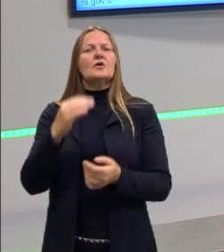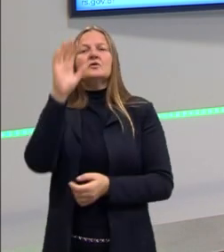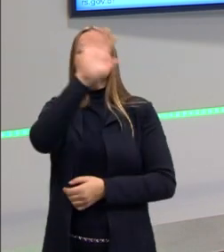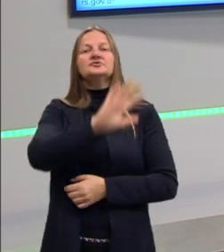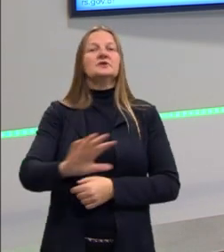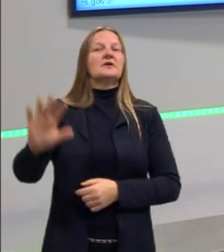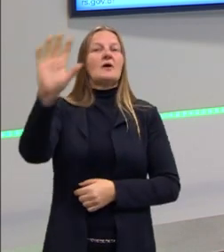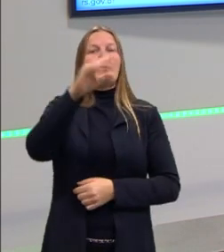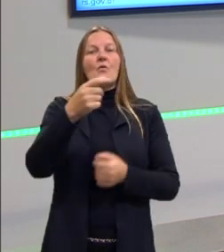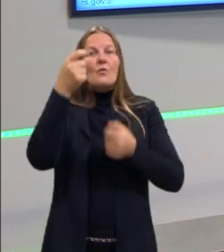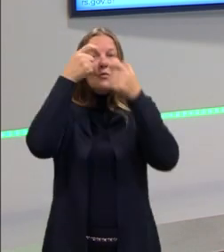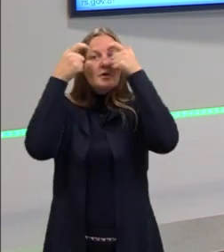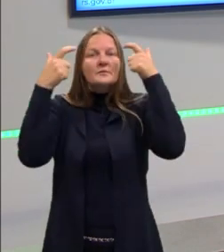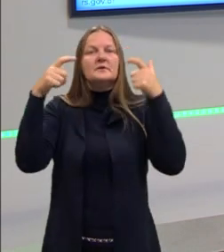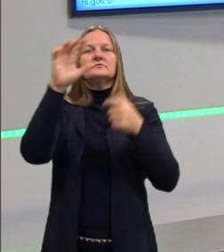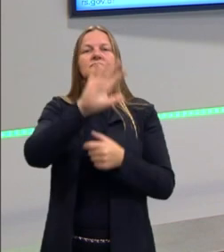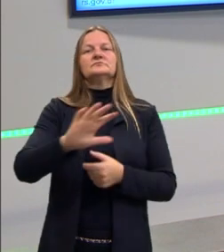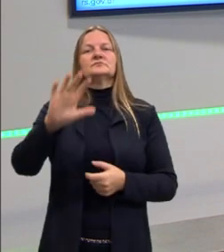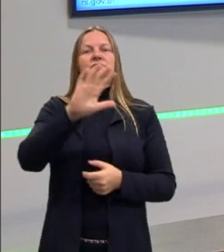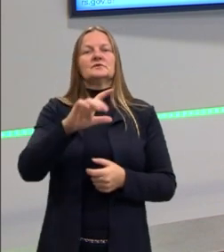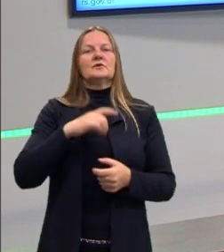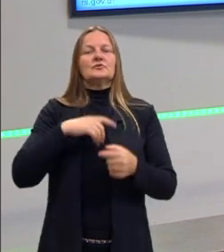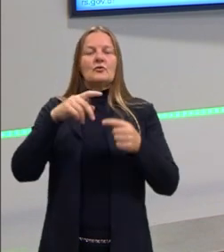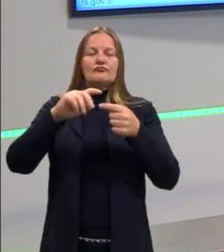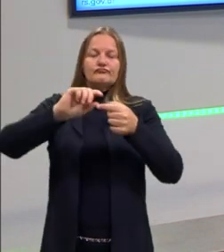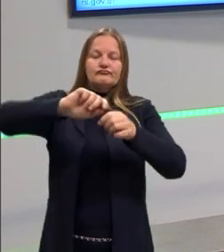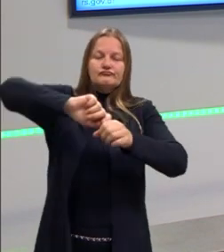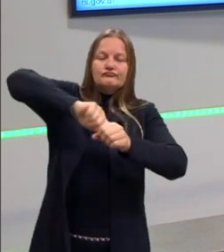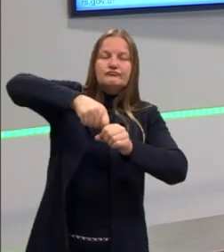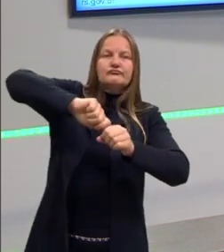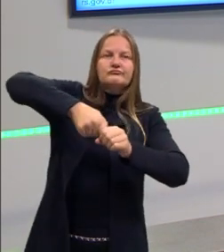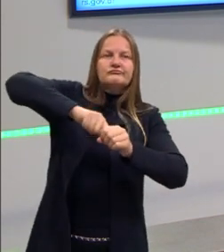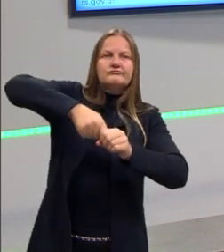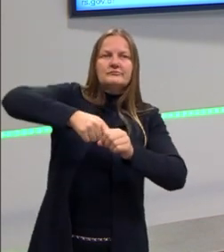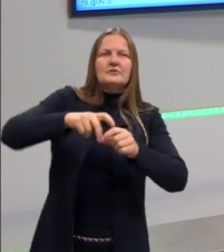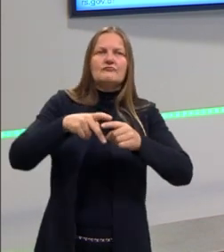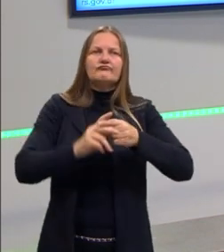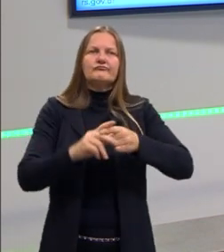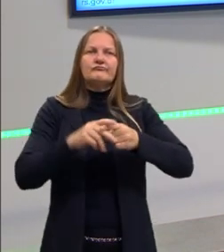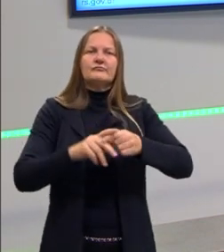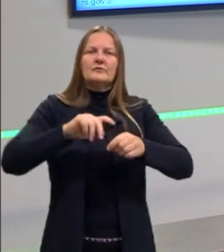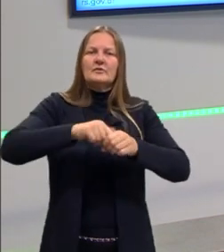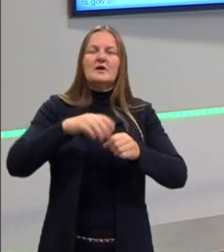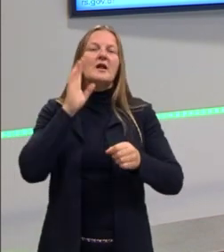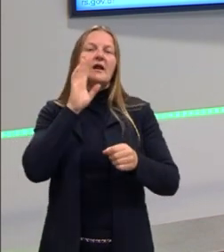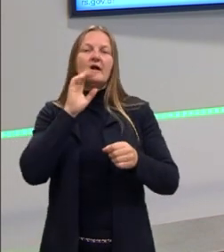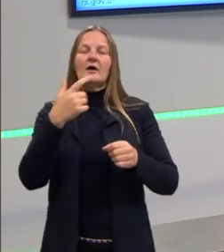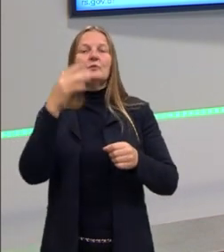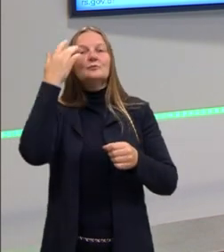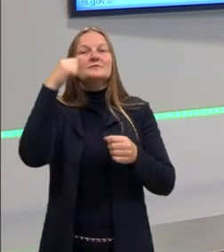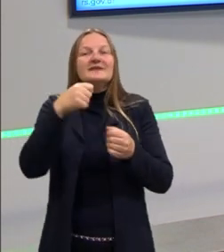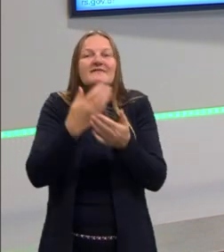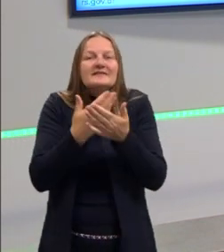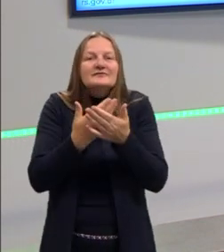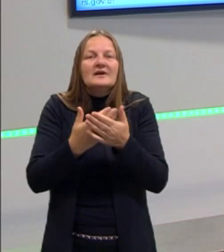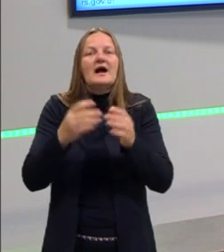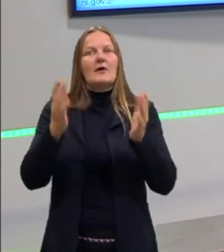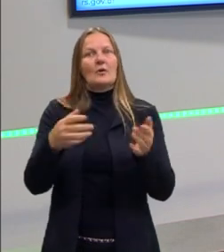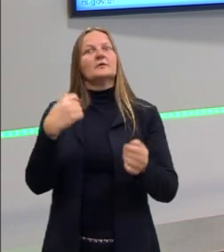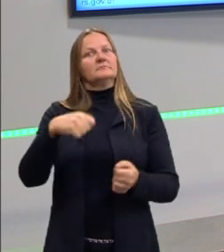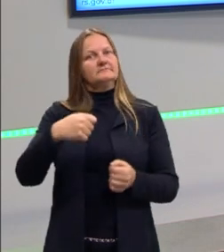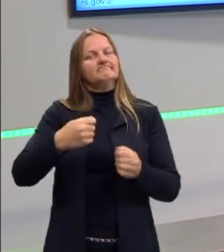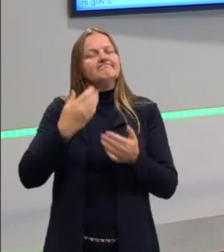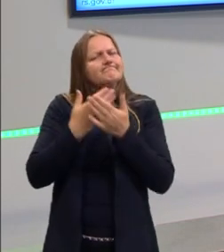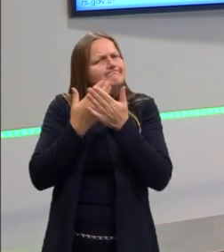fazer, prender os parafusos, né? Resolver ali alguma coisinha, estava legal, não precisava muito estudo. Aqui não, aqui tu